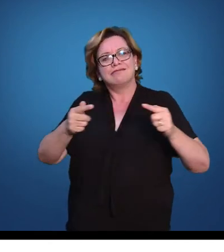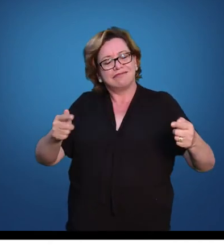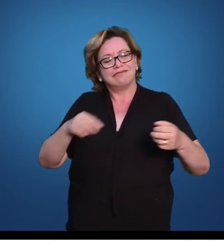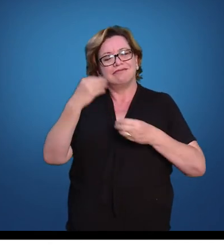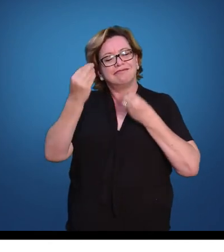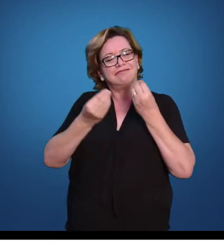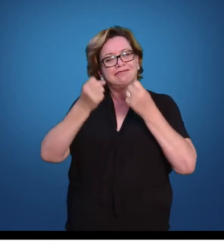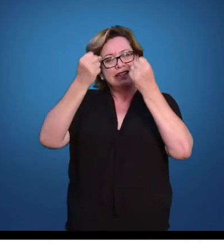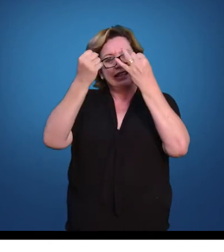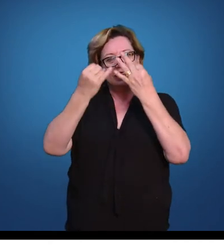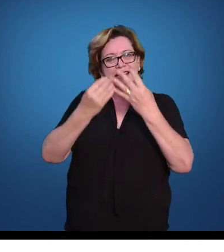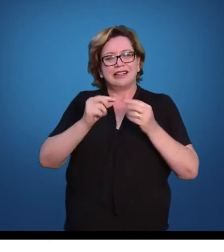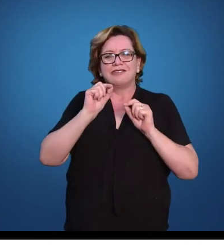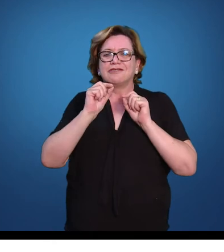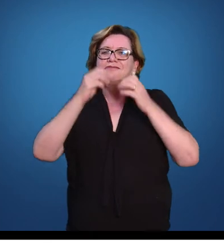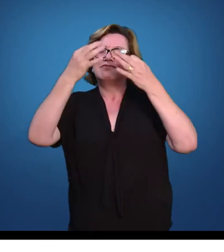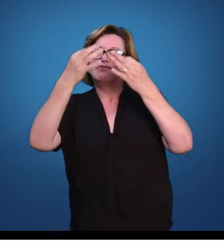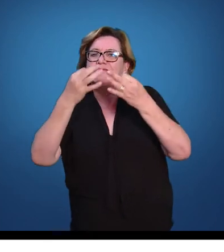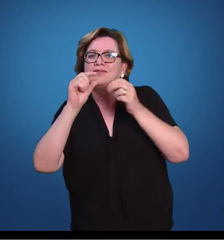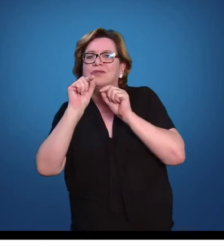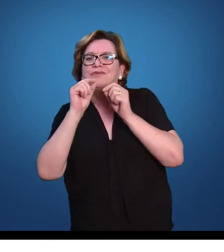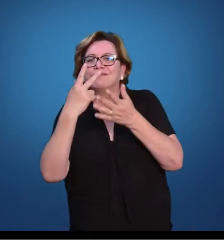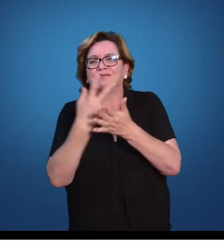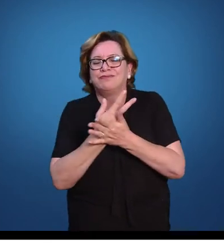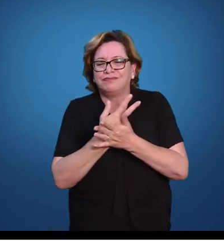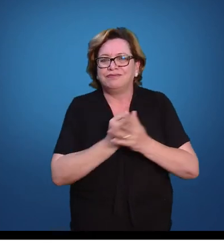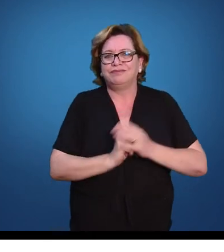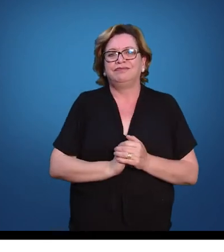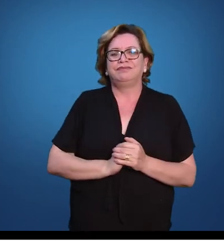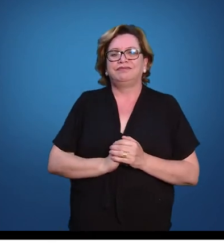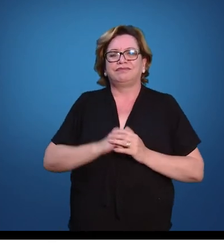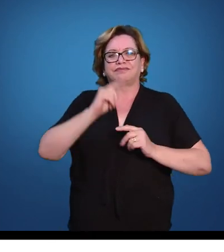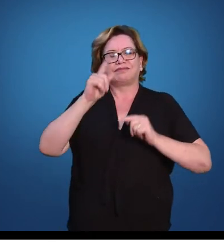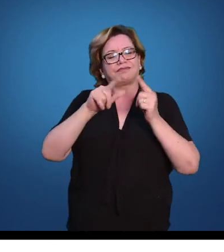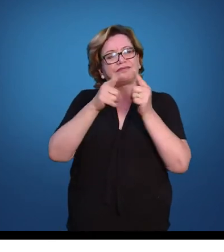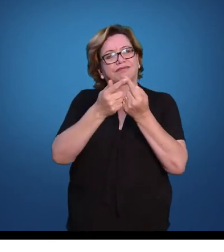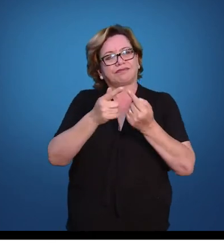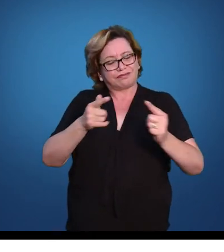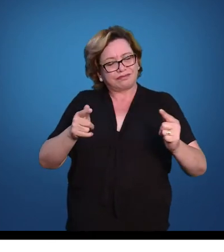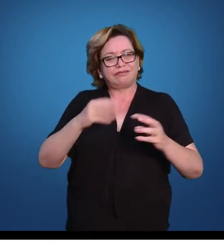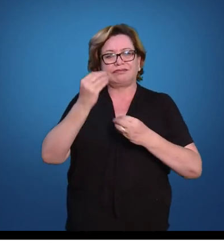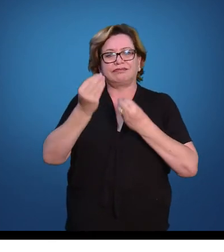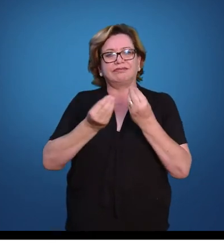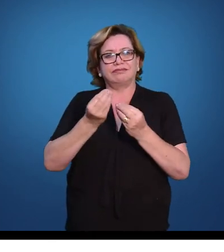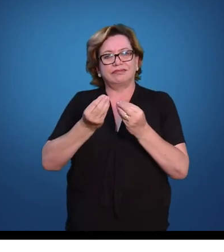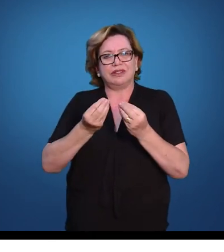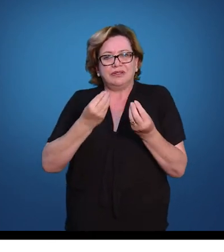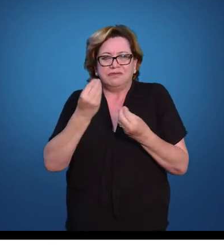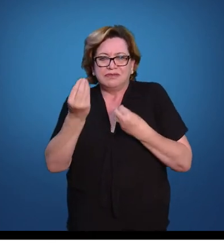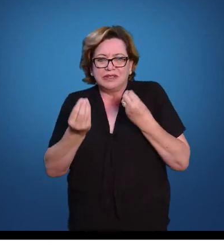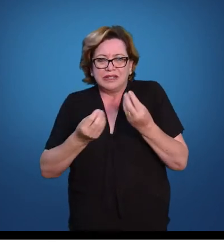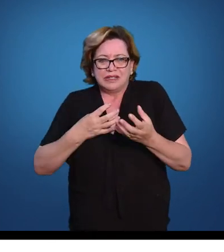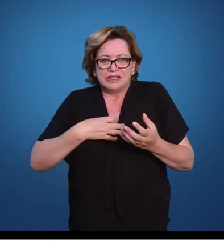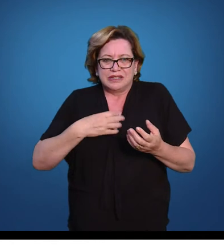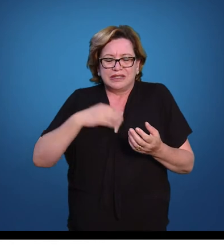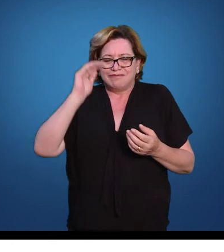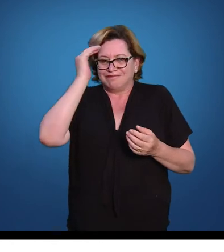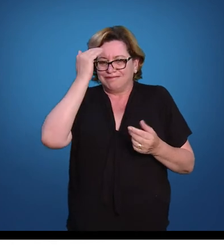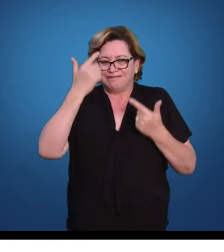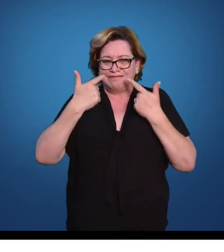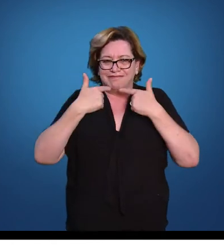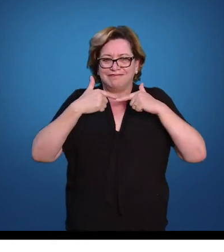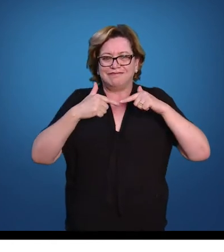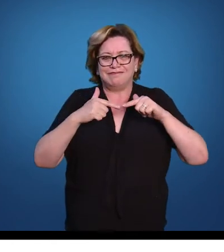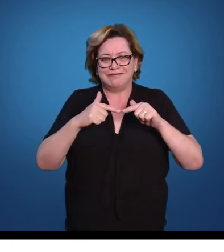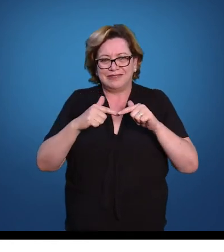dizer, isto está certo e isto está errado. Esta forma de entender a língua